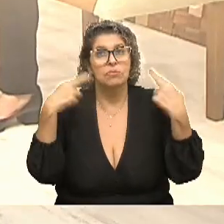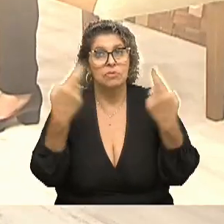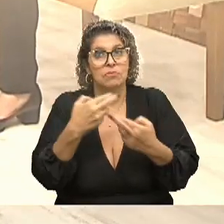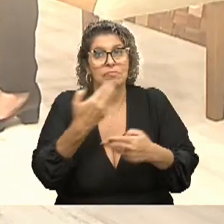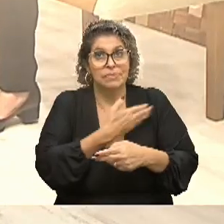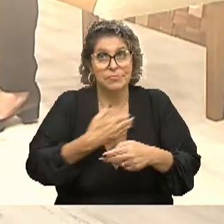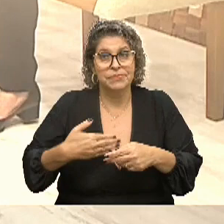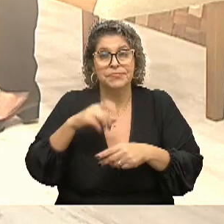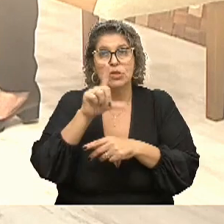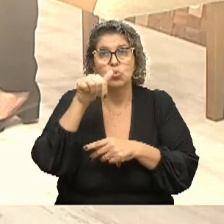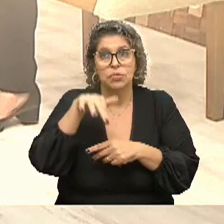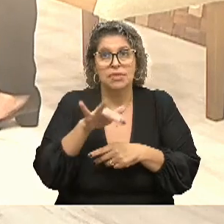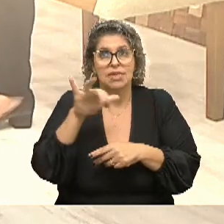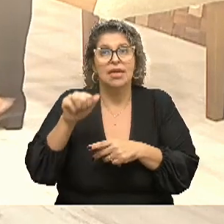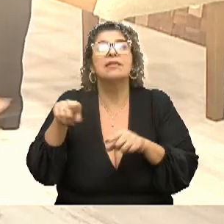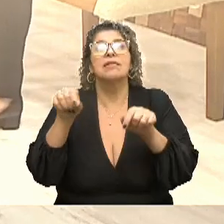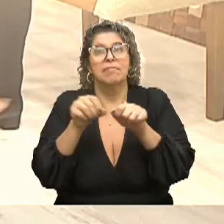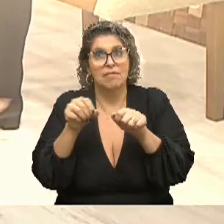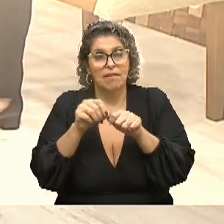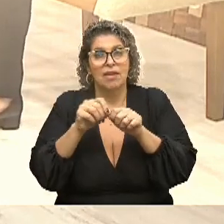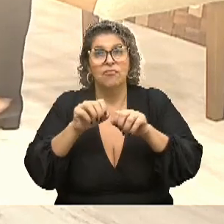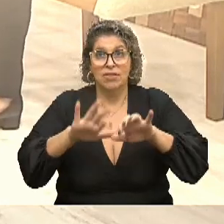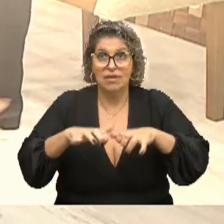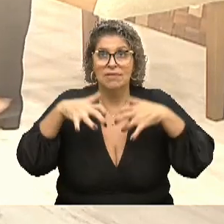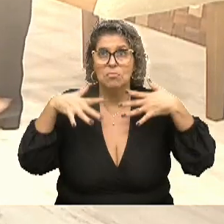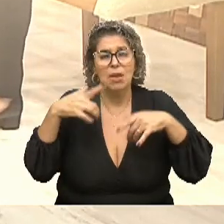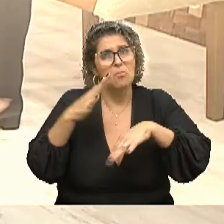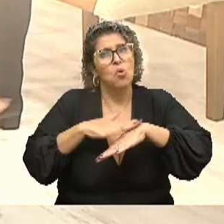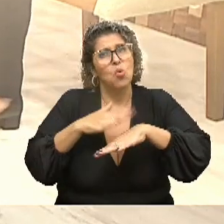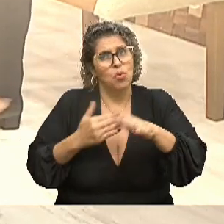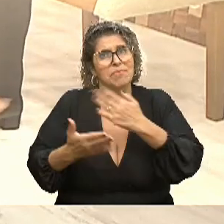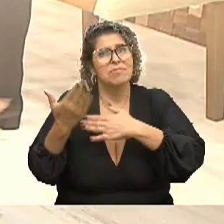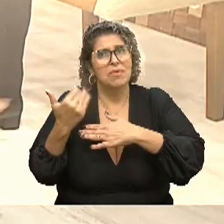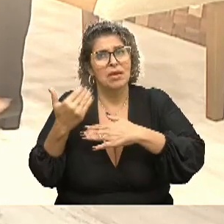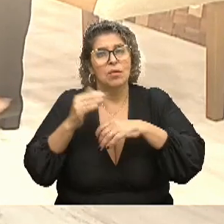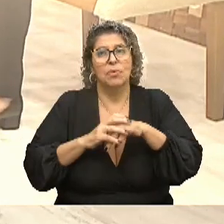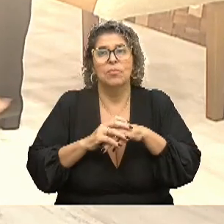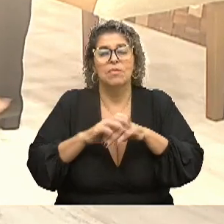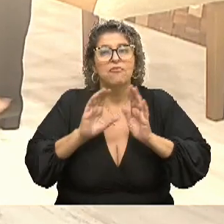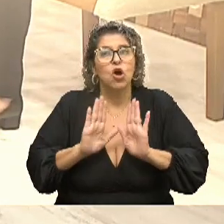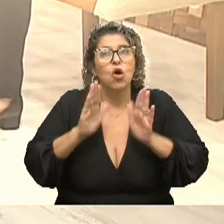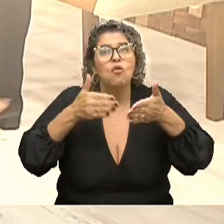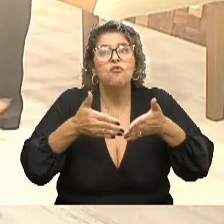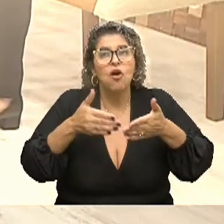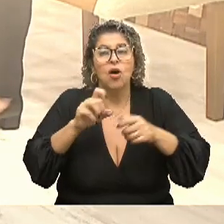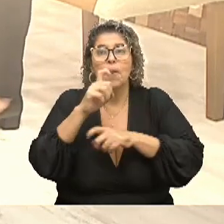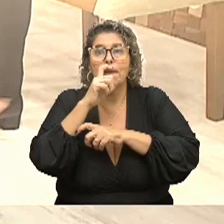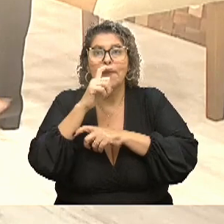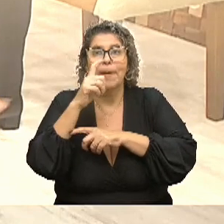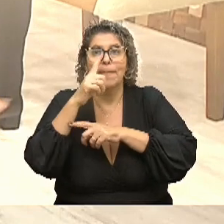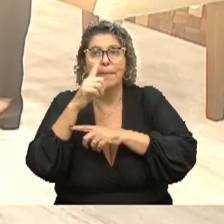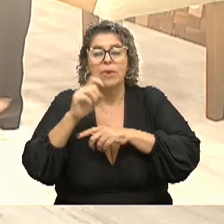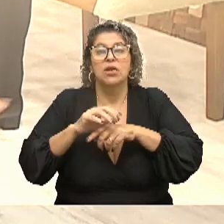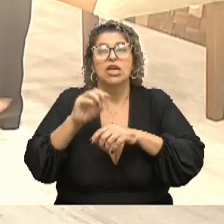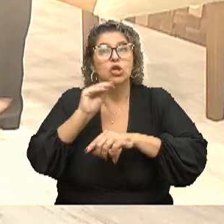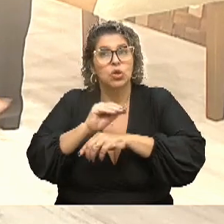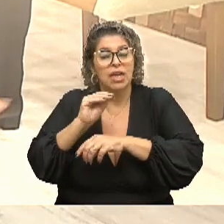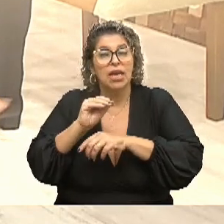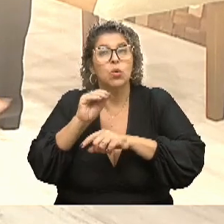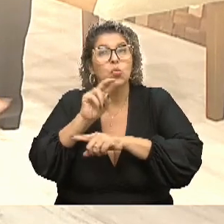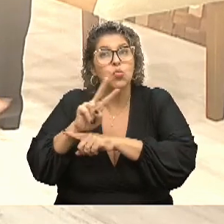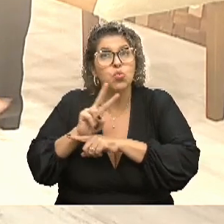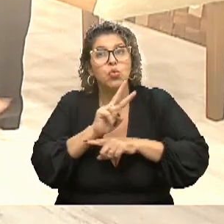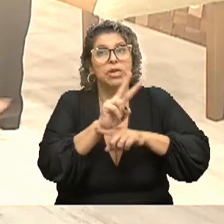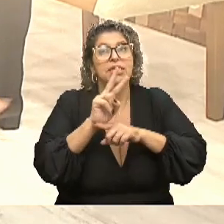que a Luciana participou aqui, a gente teve uma audiência pública na Assembleia recentemente, sobre o foco nos pais e nos cuidadores, principalmente,